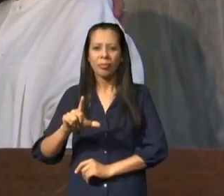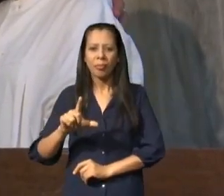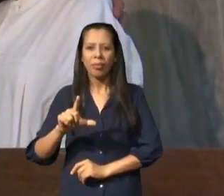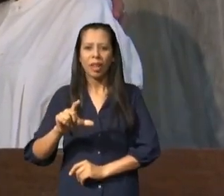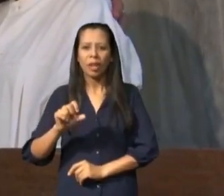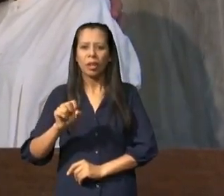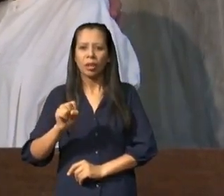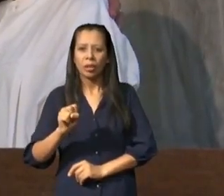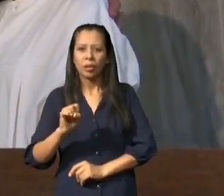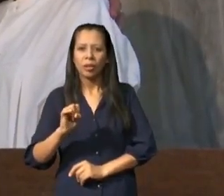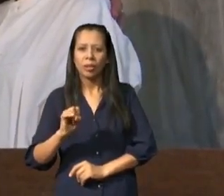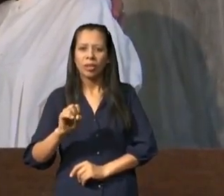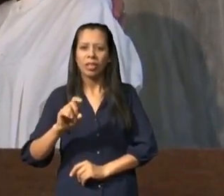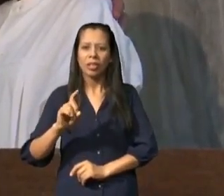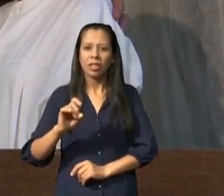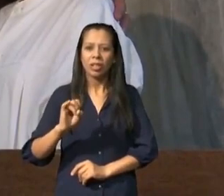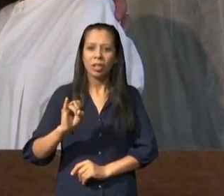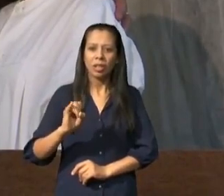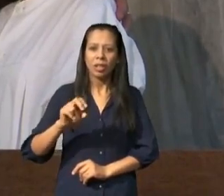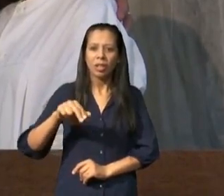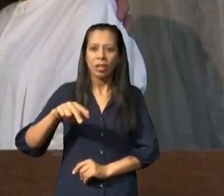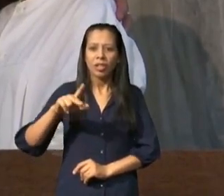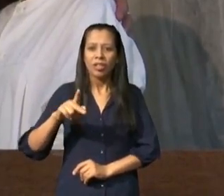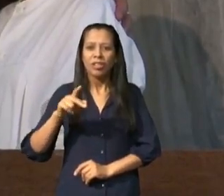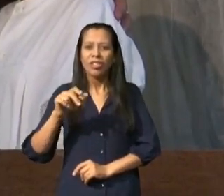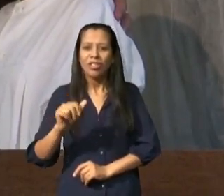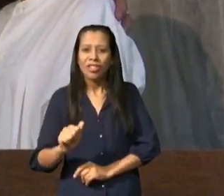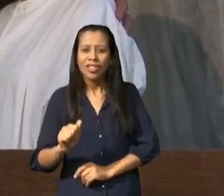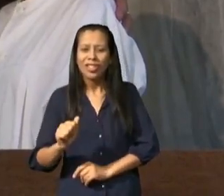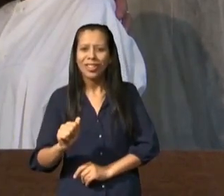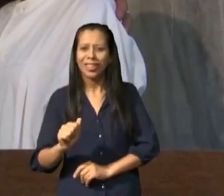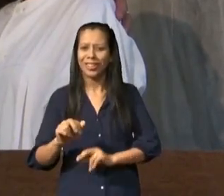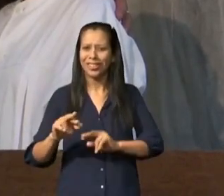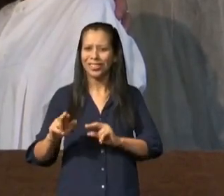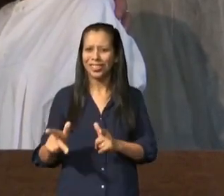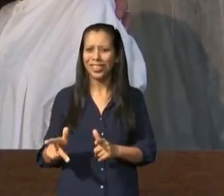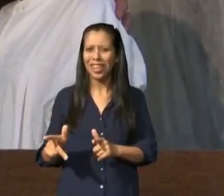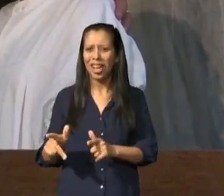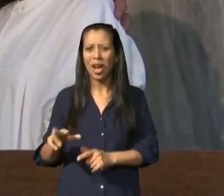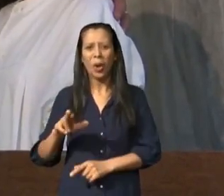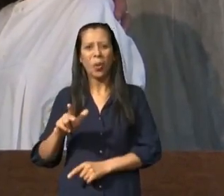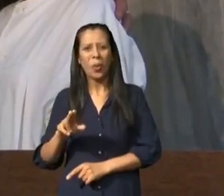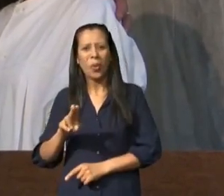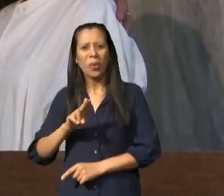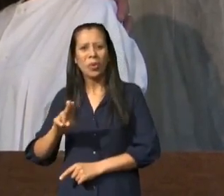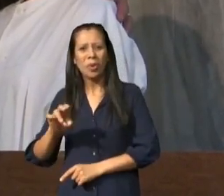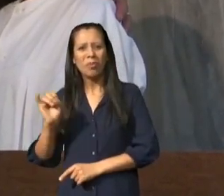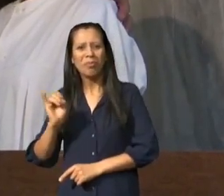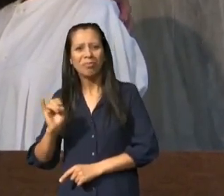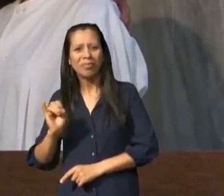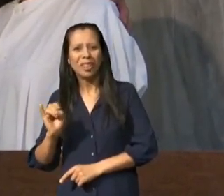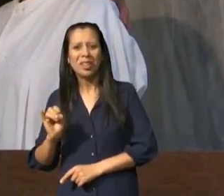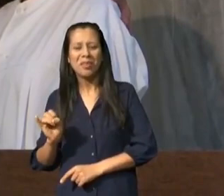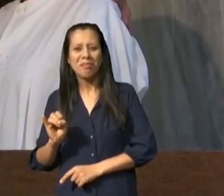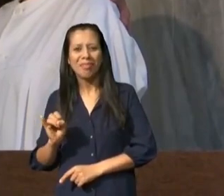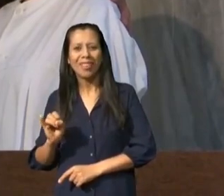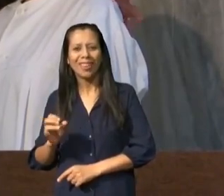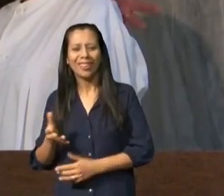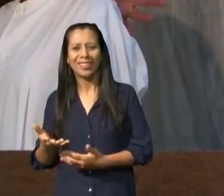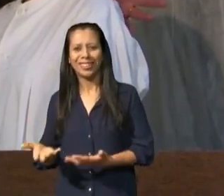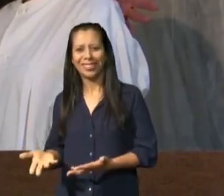uma irmã chamada Isilda e meu pai me botou o nome bonito de Isildinha que é o diminutivo de Isilda é lindo o nome